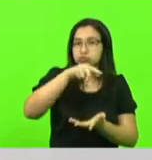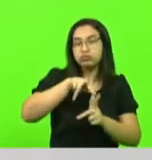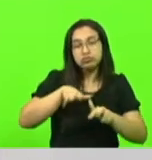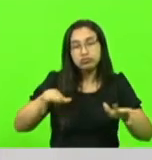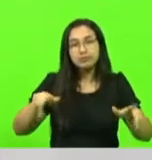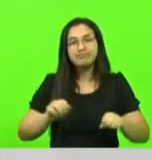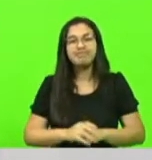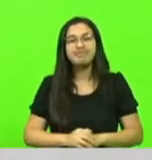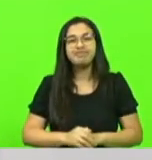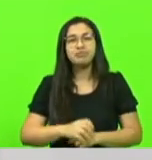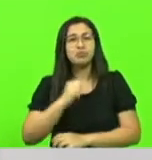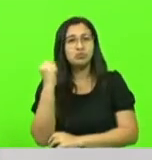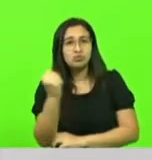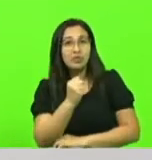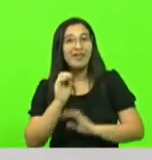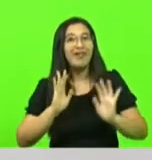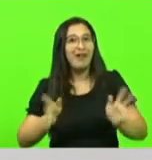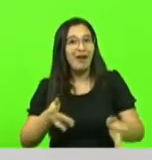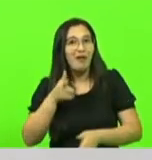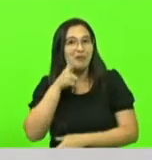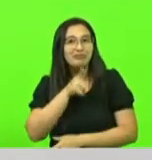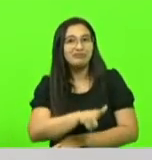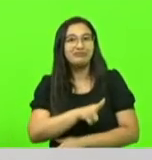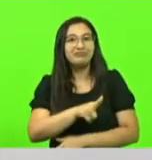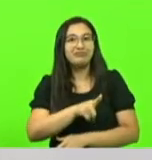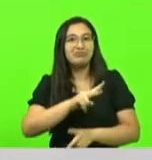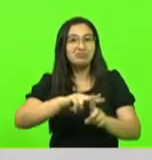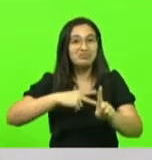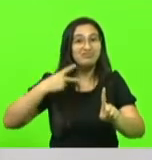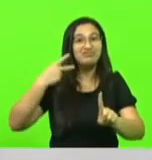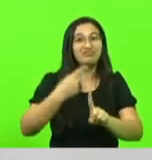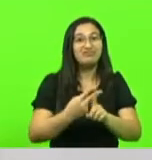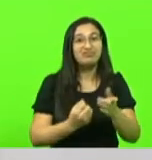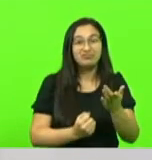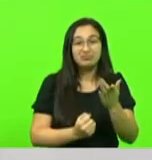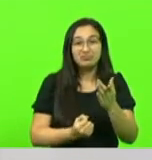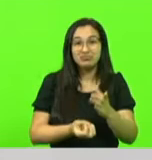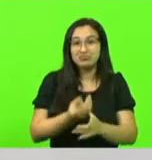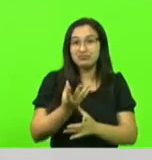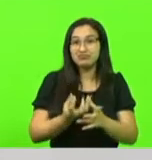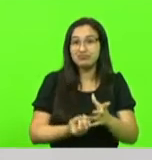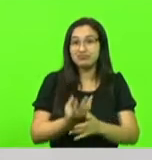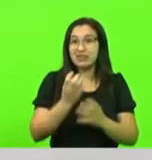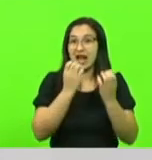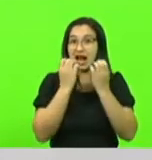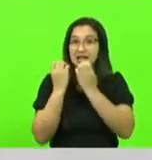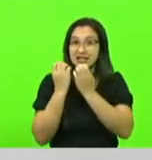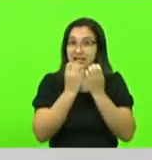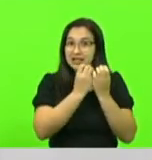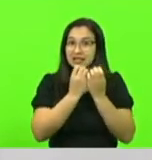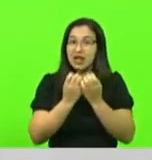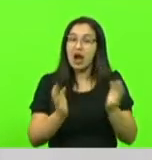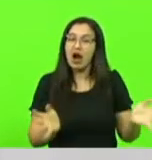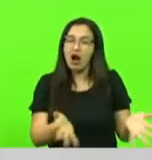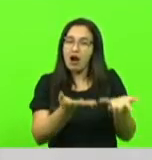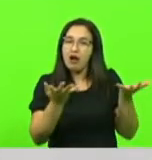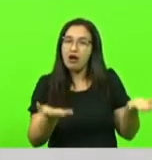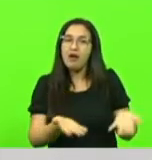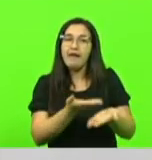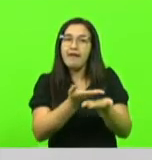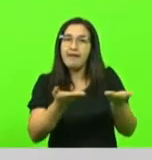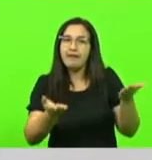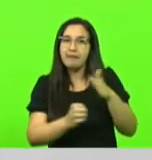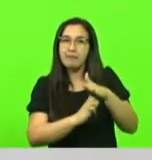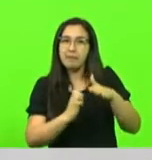No primeiro ano nós já dobramos a produção de milho, nós encorajamos os produtores a plantarem milho porque antes eles